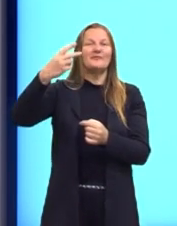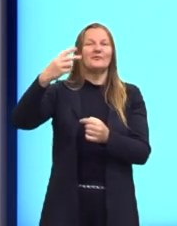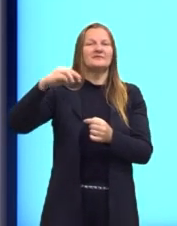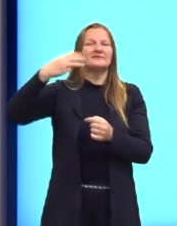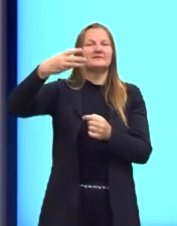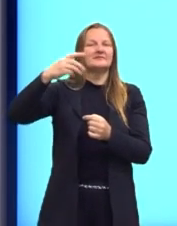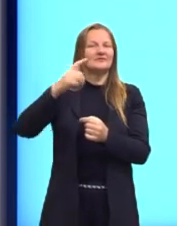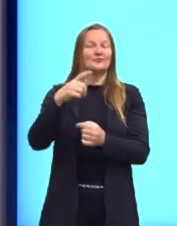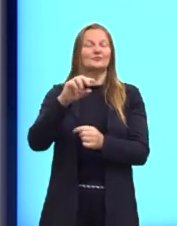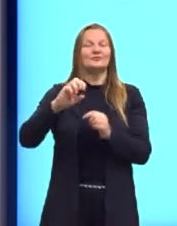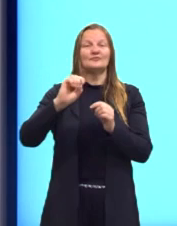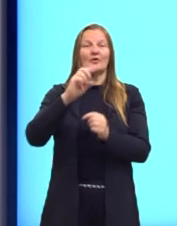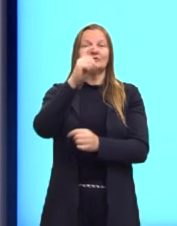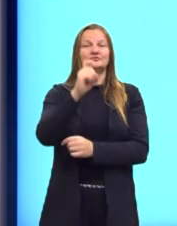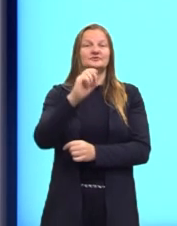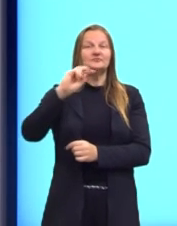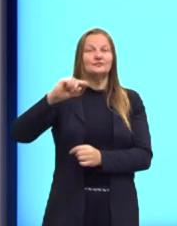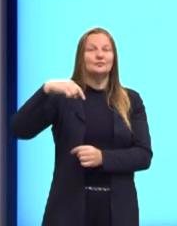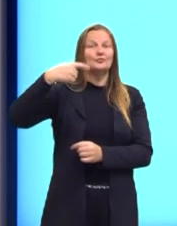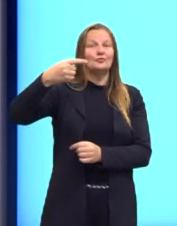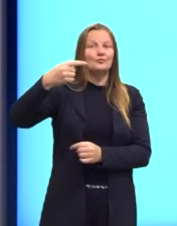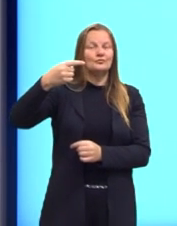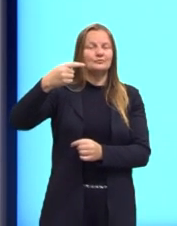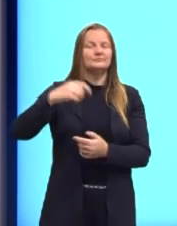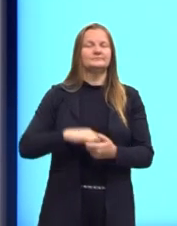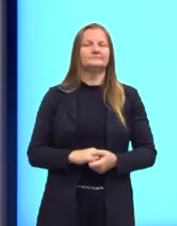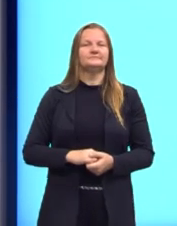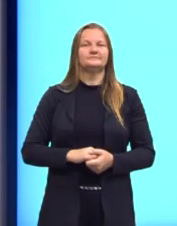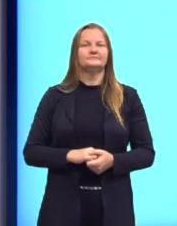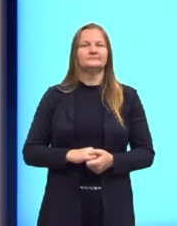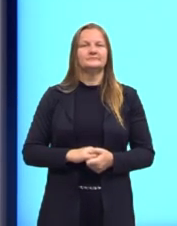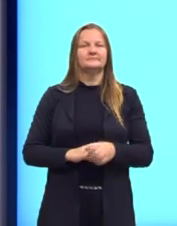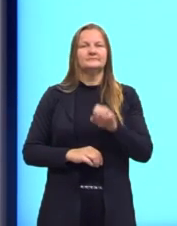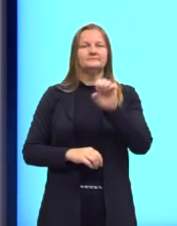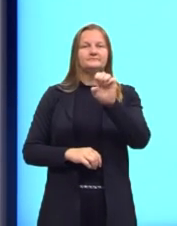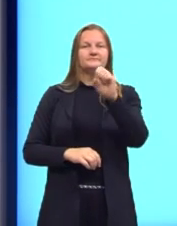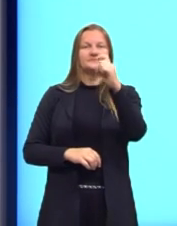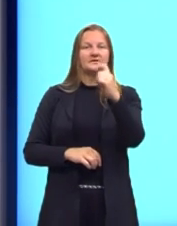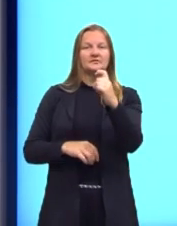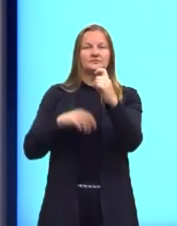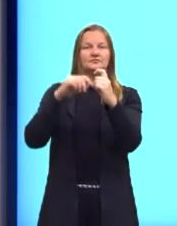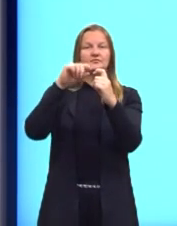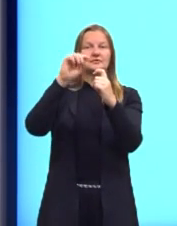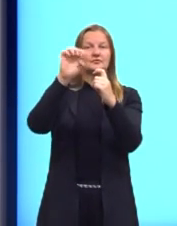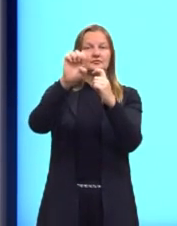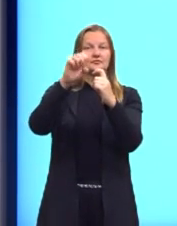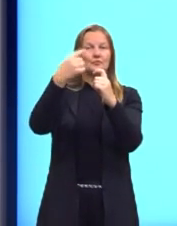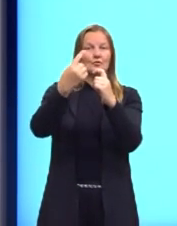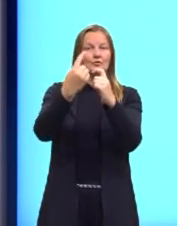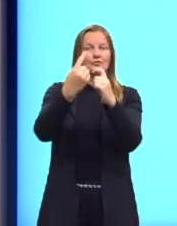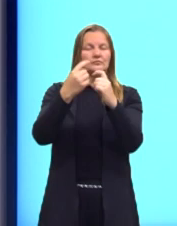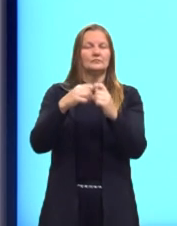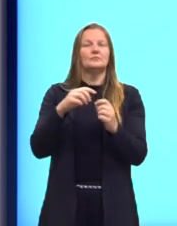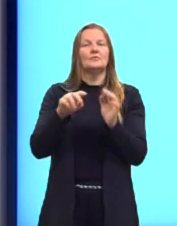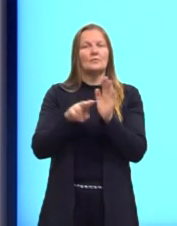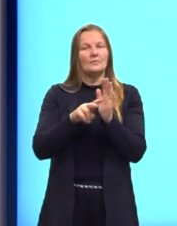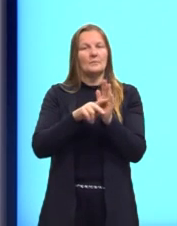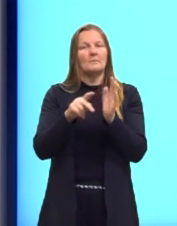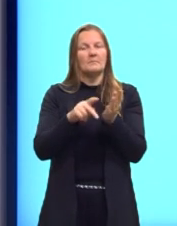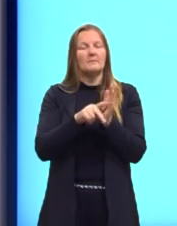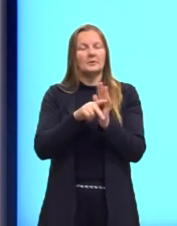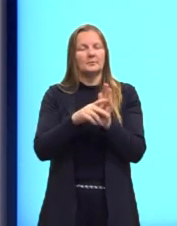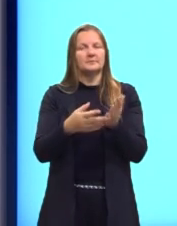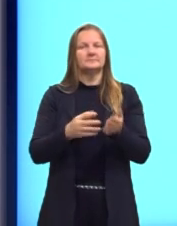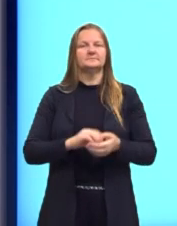função ser de grau 1, tá? Função então polinomial de primeiro grau, ou função afim.